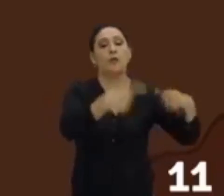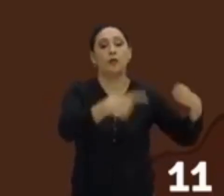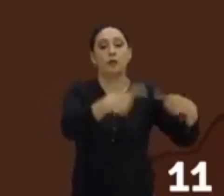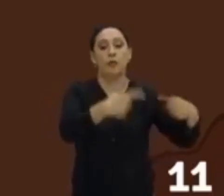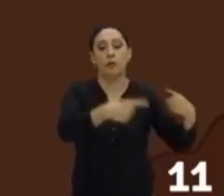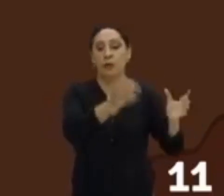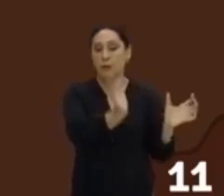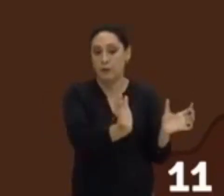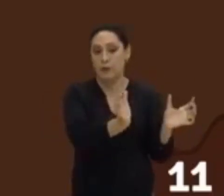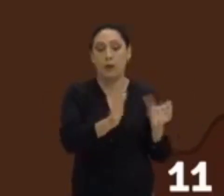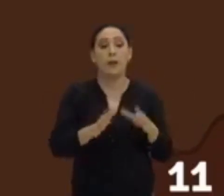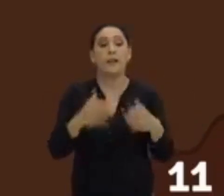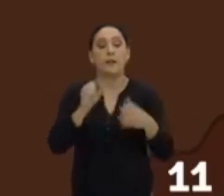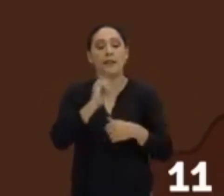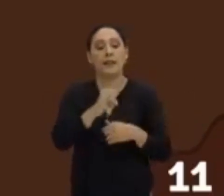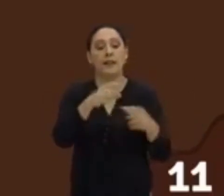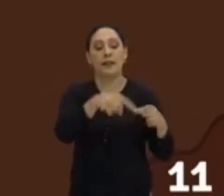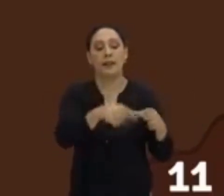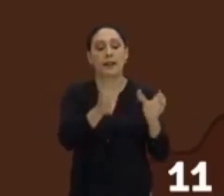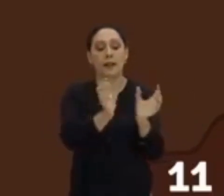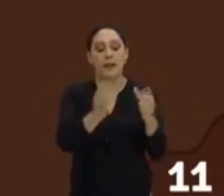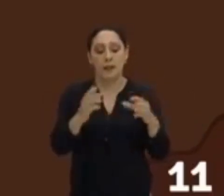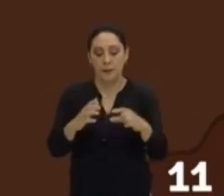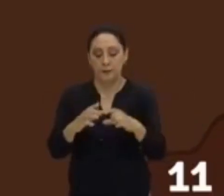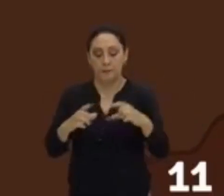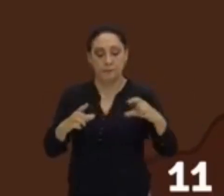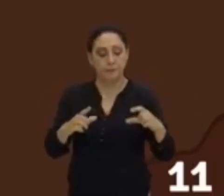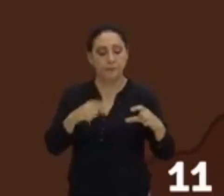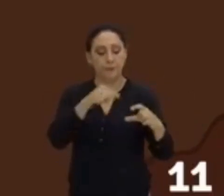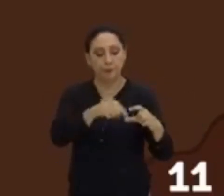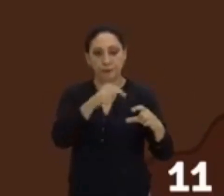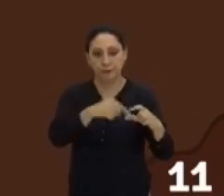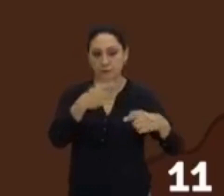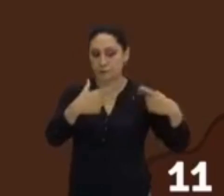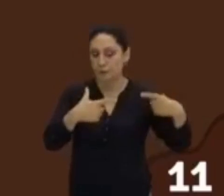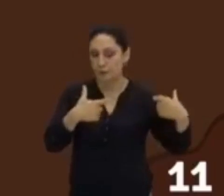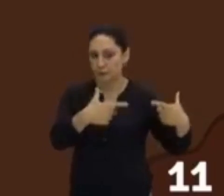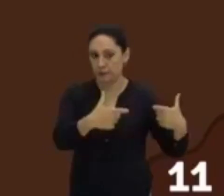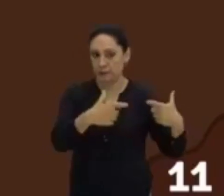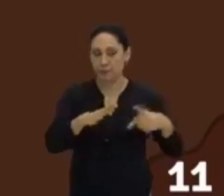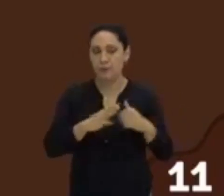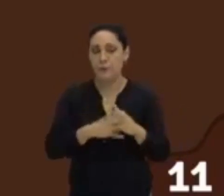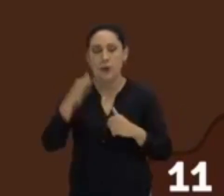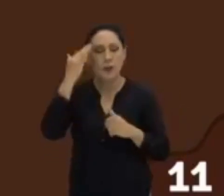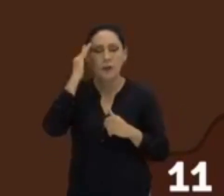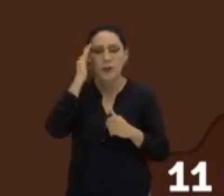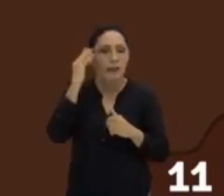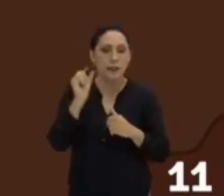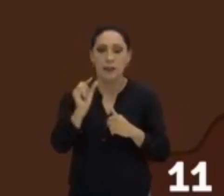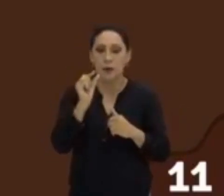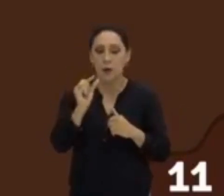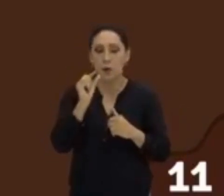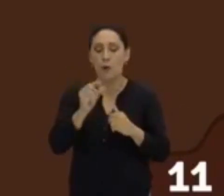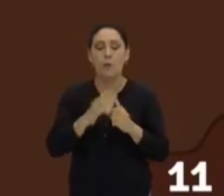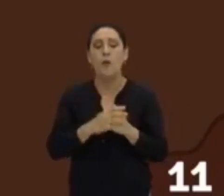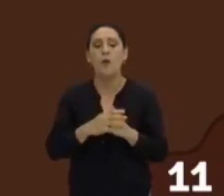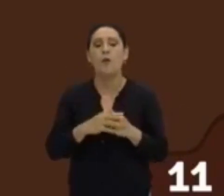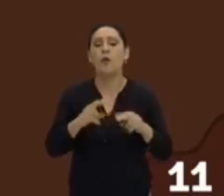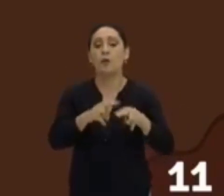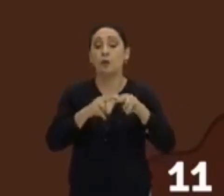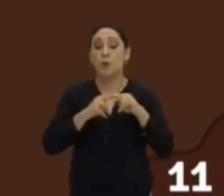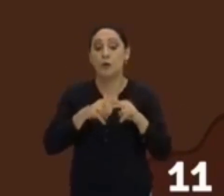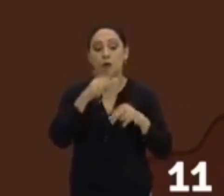Bom, se esse território é um território em litígio entre esses dois povos, eu tenho que entender um pouco o que levou